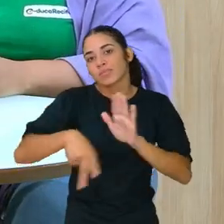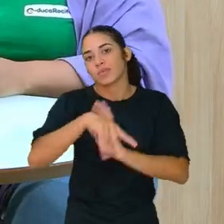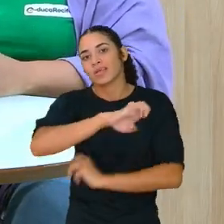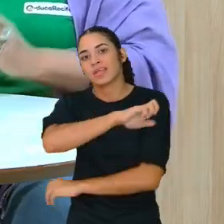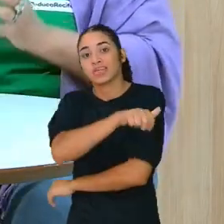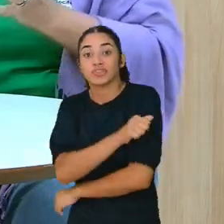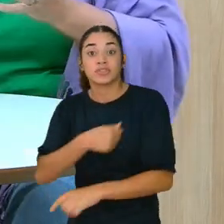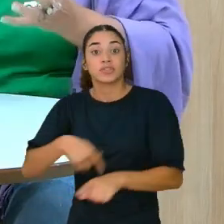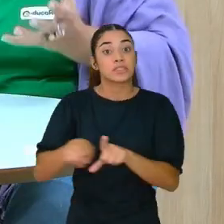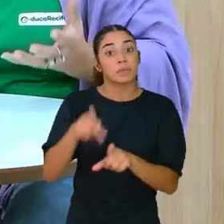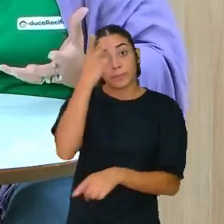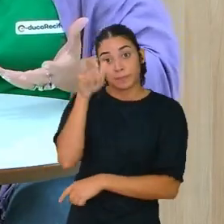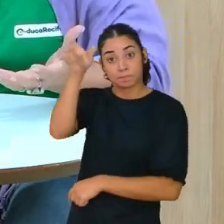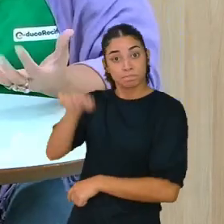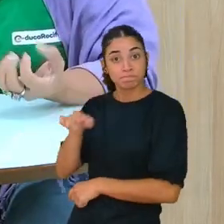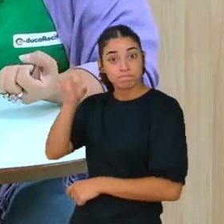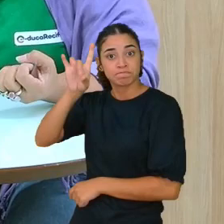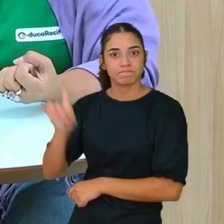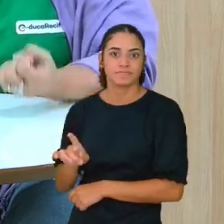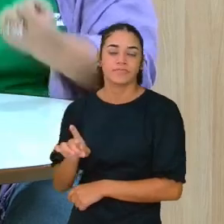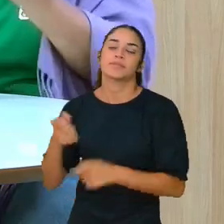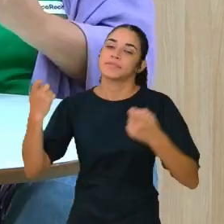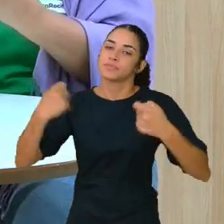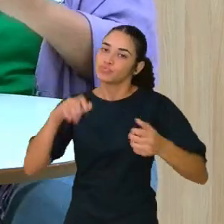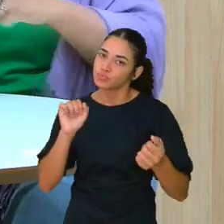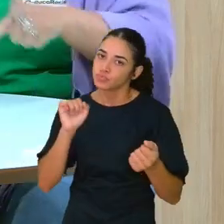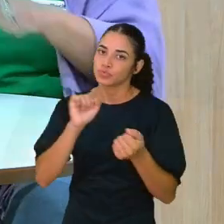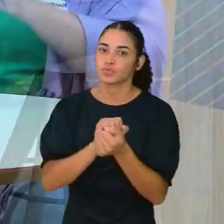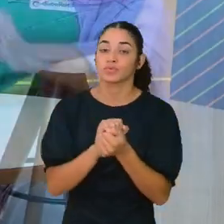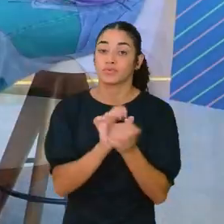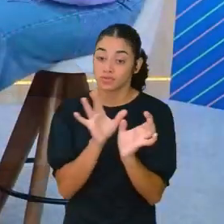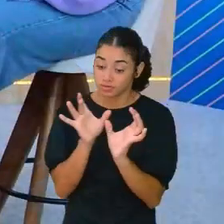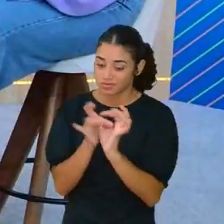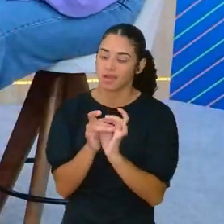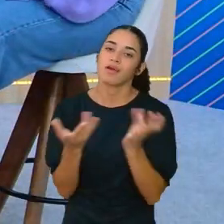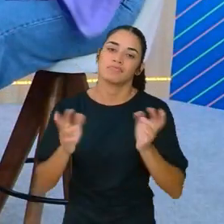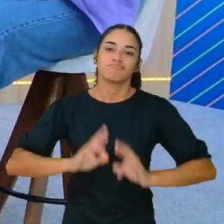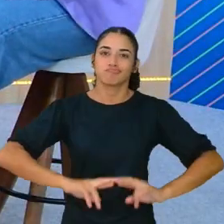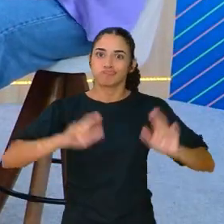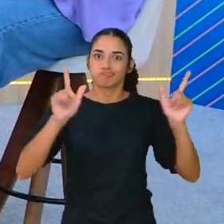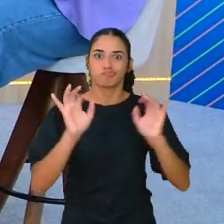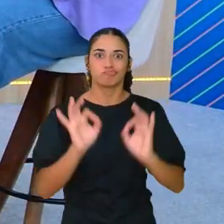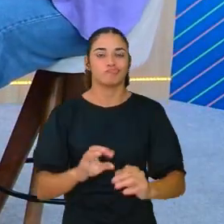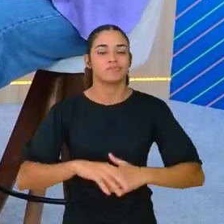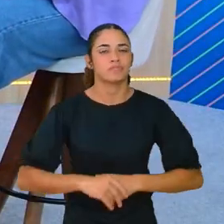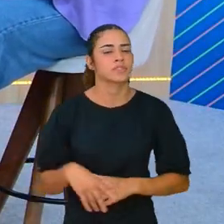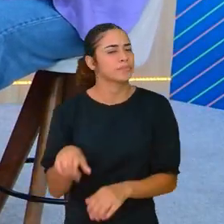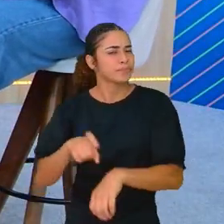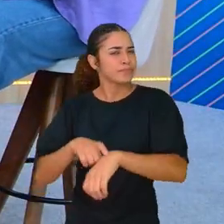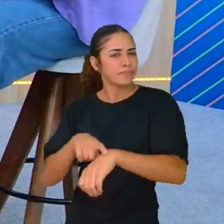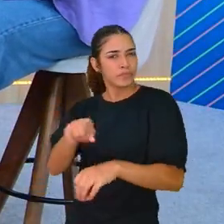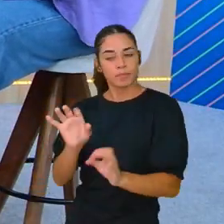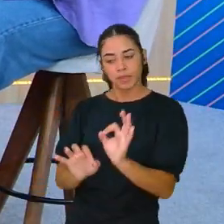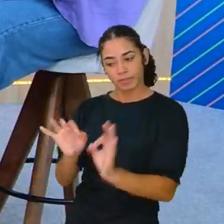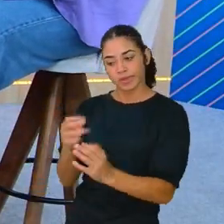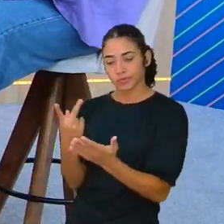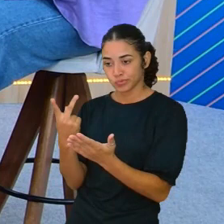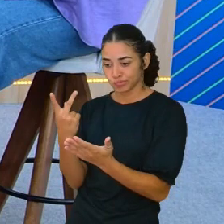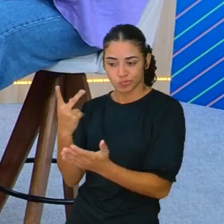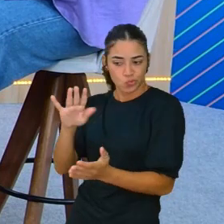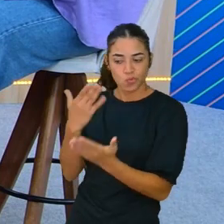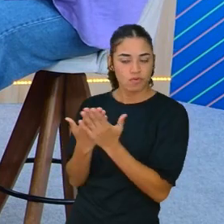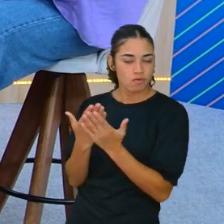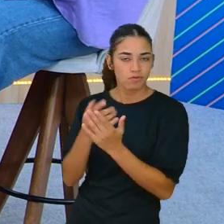deficiência. Fazer junto. Essa ligação é o que faz a diferença. Quando tu prepara a tua aula, Dini, aqui nesse